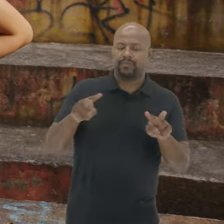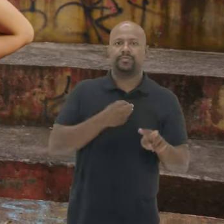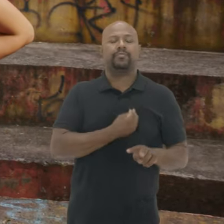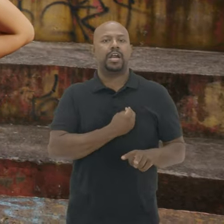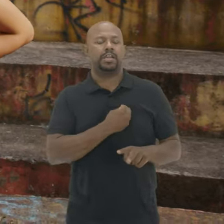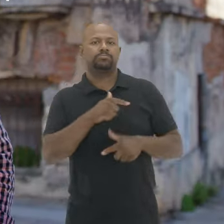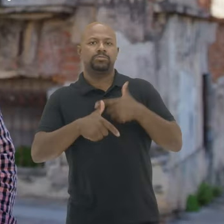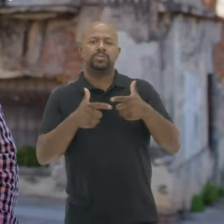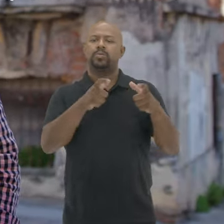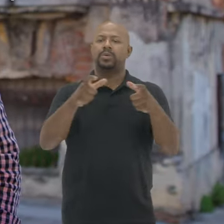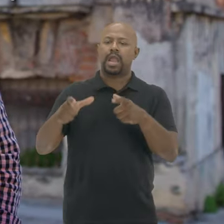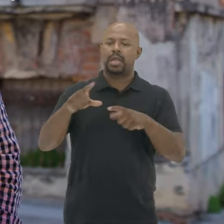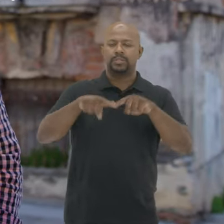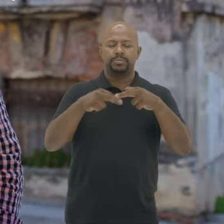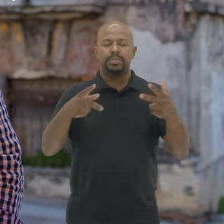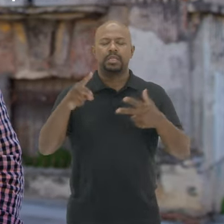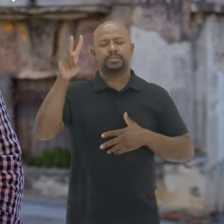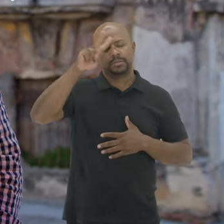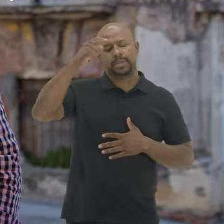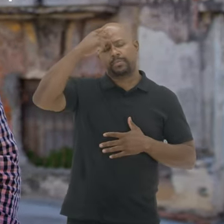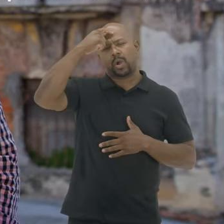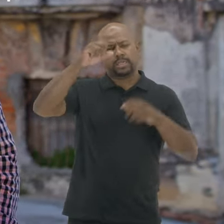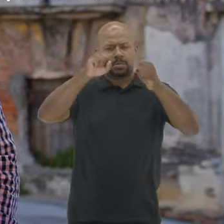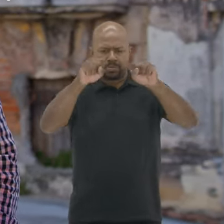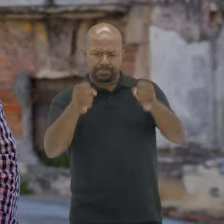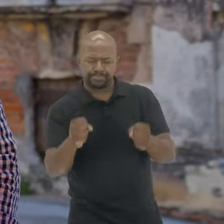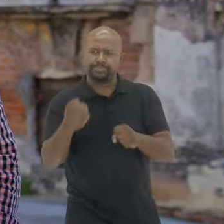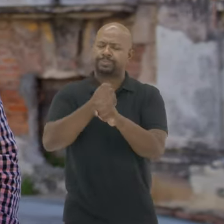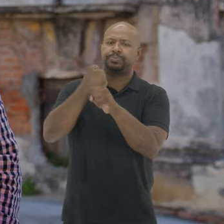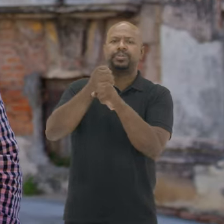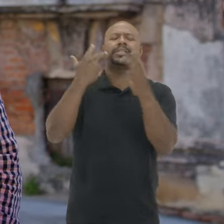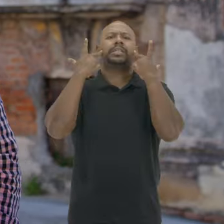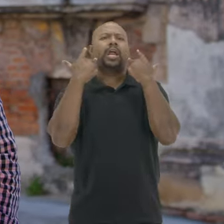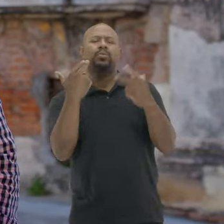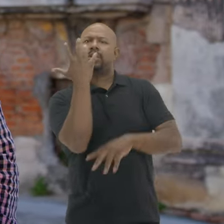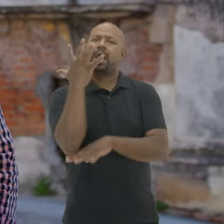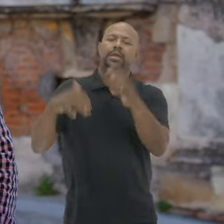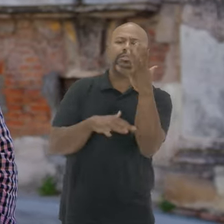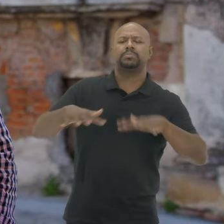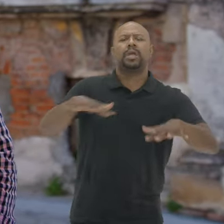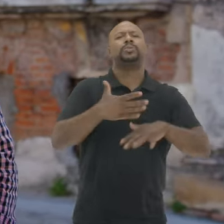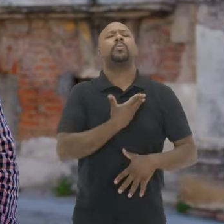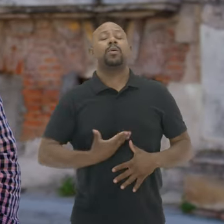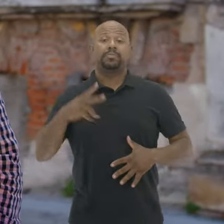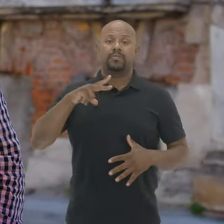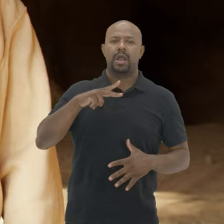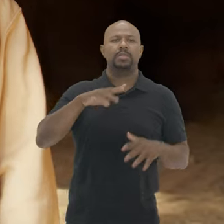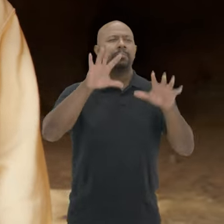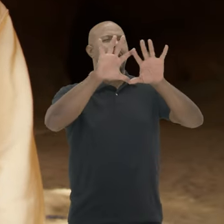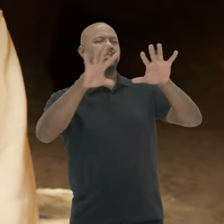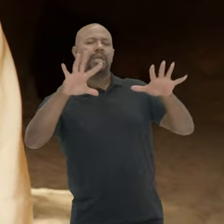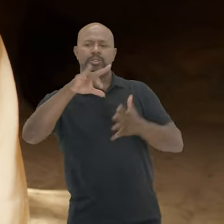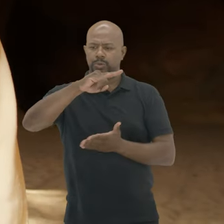viver e existir Daniel, arquiteto e urbanista Memórias, monumentos edificados e naturais, espaços públicos e privados